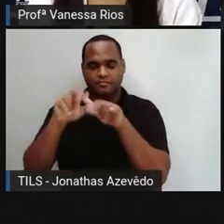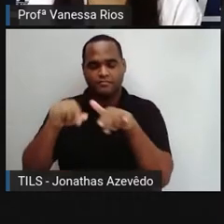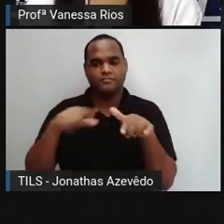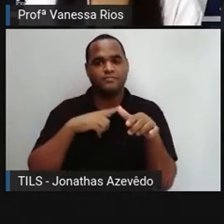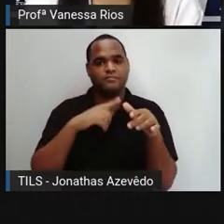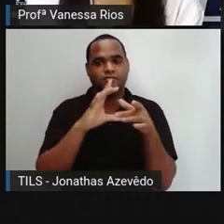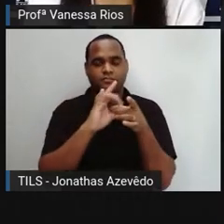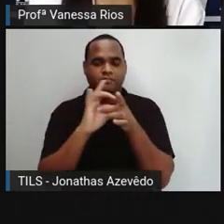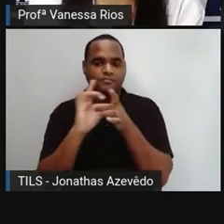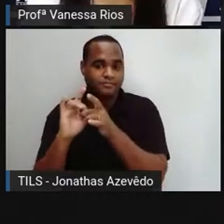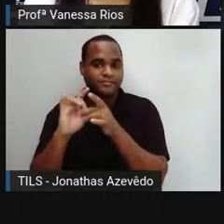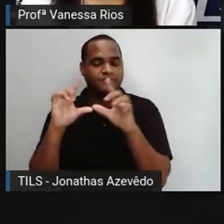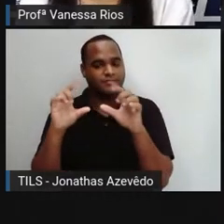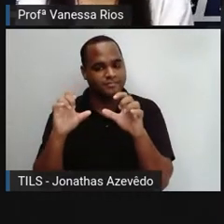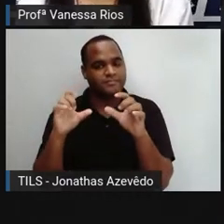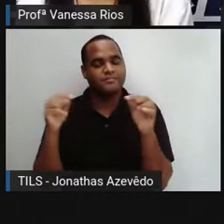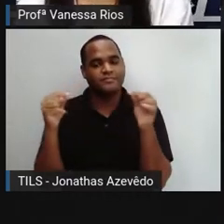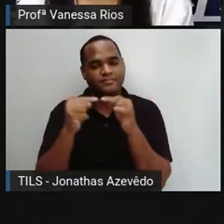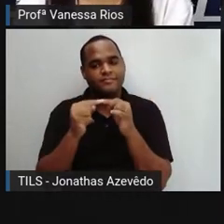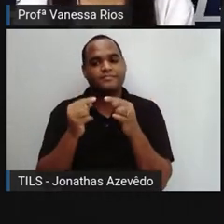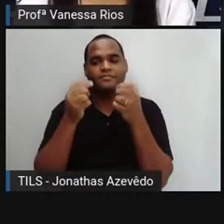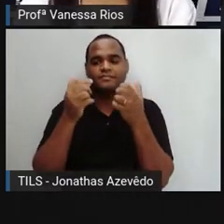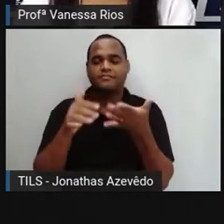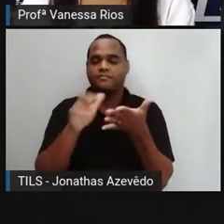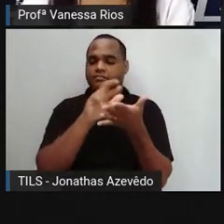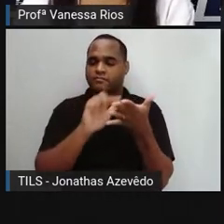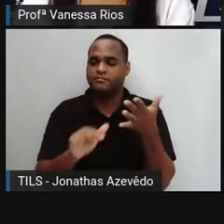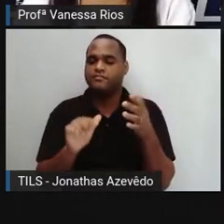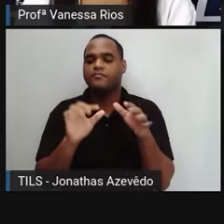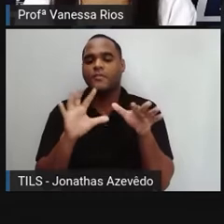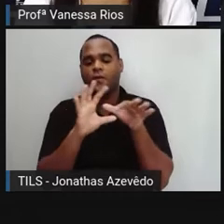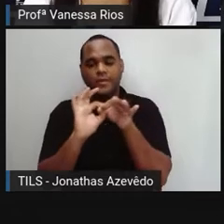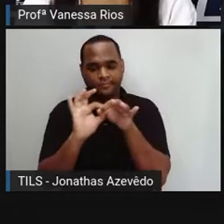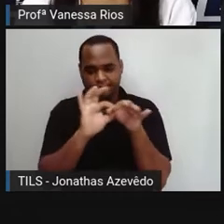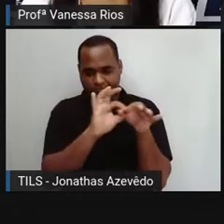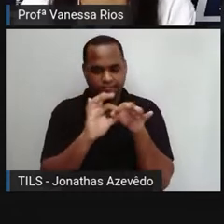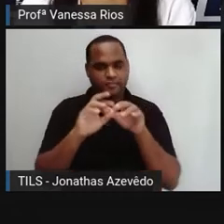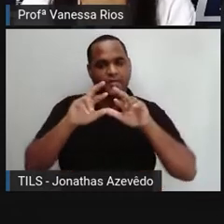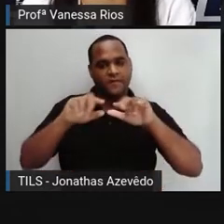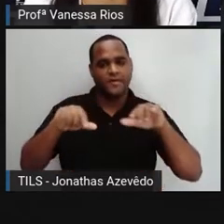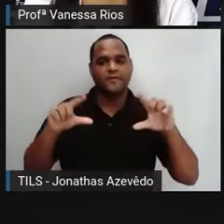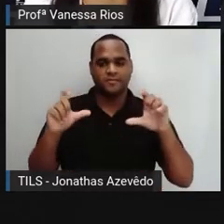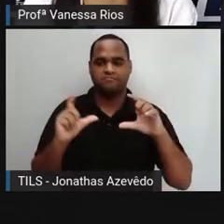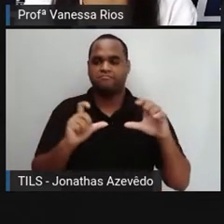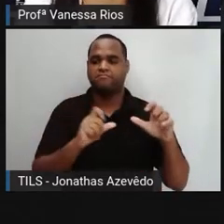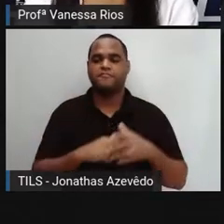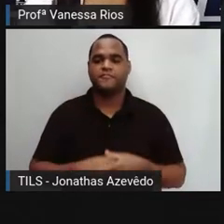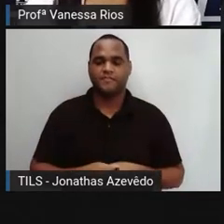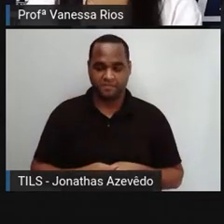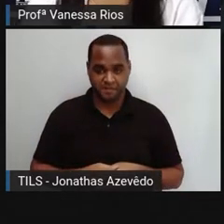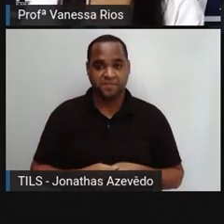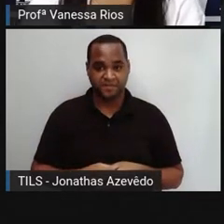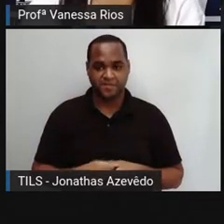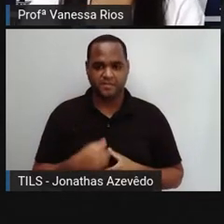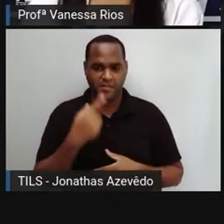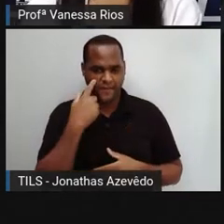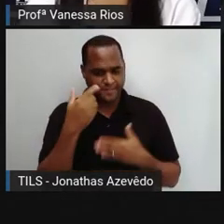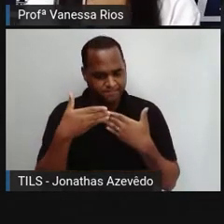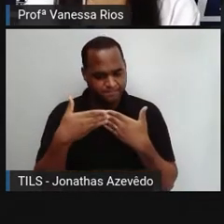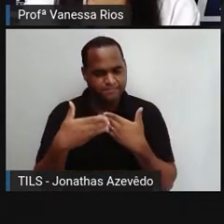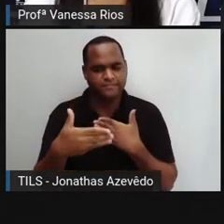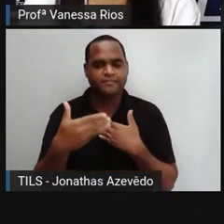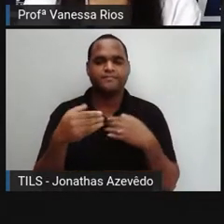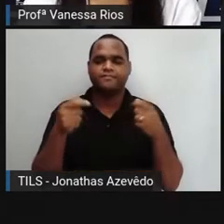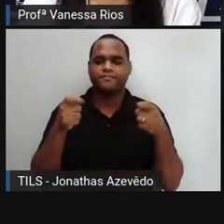fotografias, porque um álbum vai reunir várias fotografias. A partir do momento que a gente observa aí as